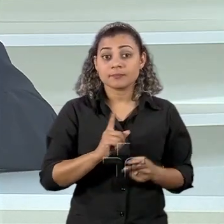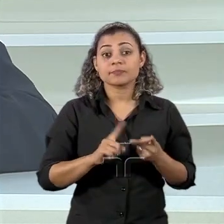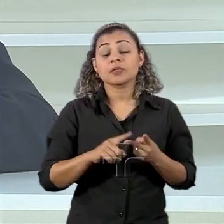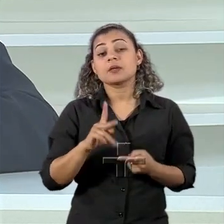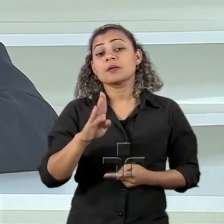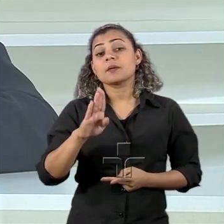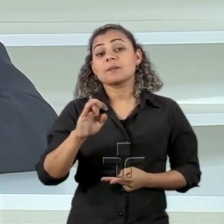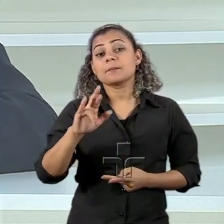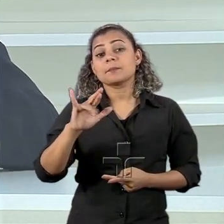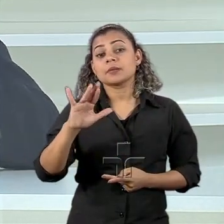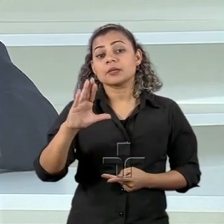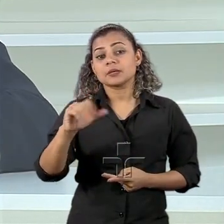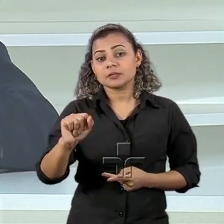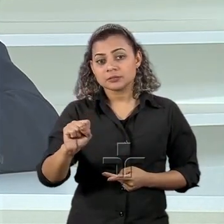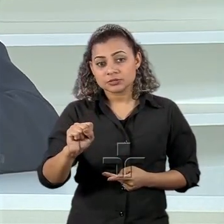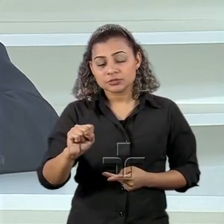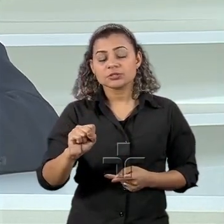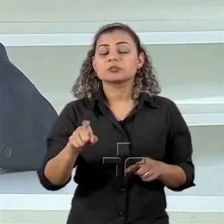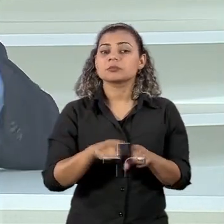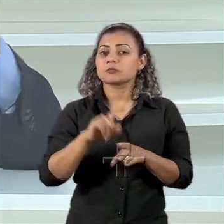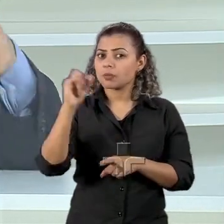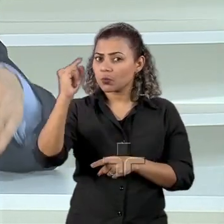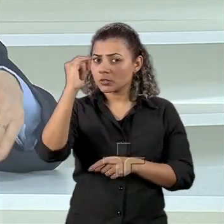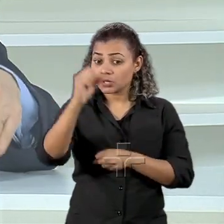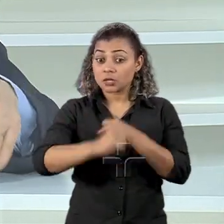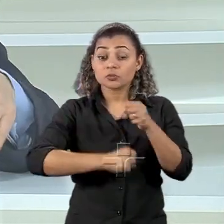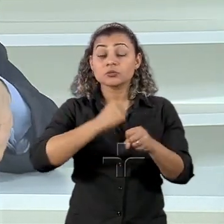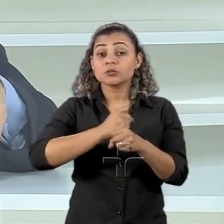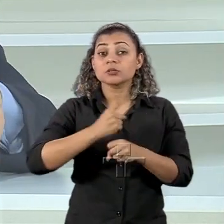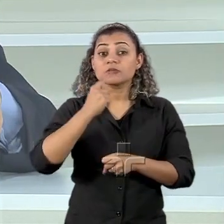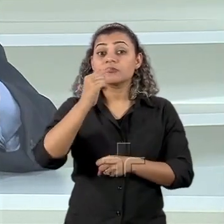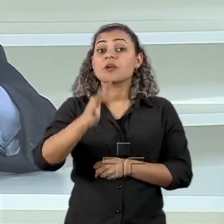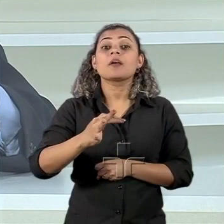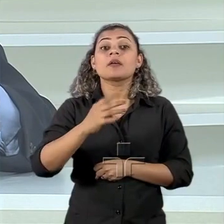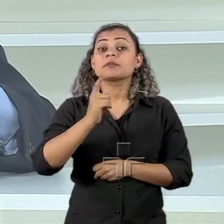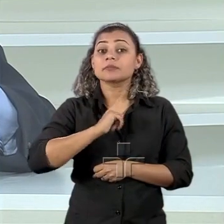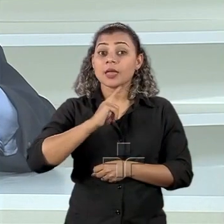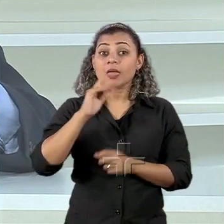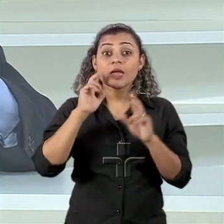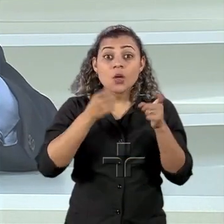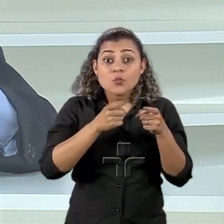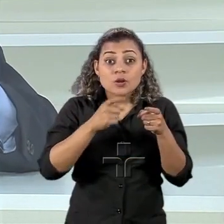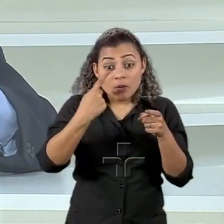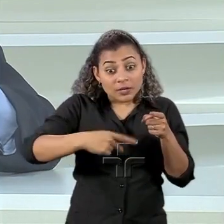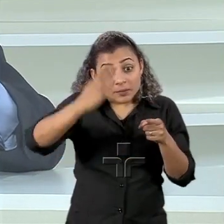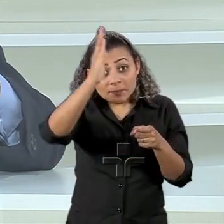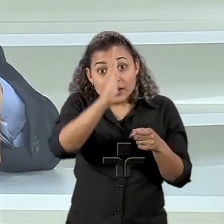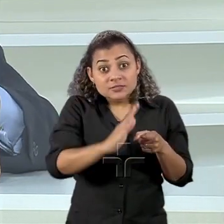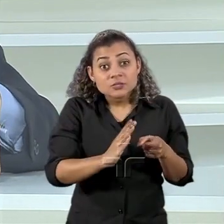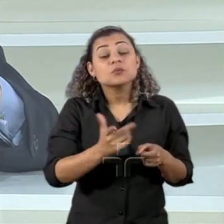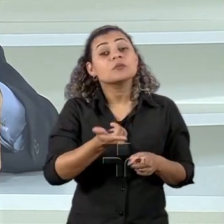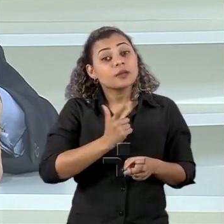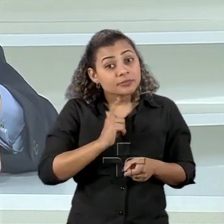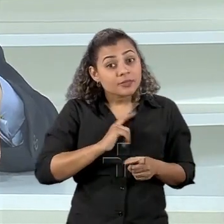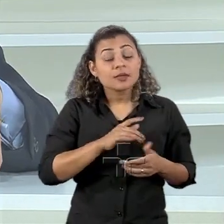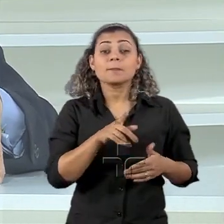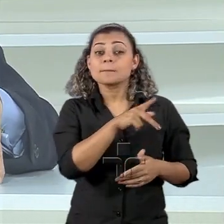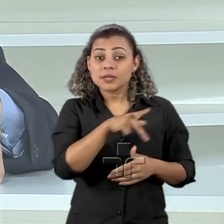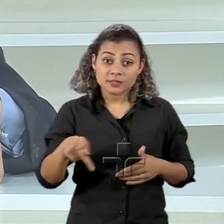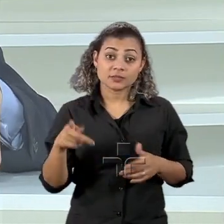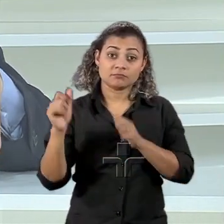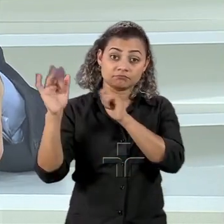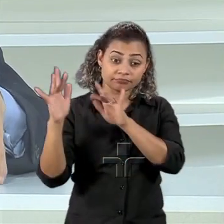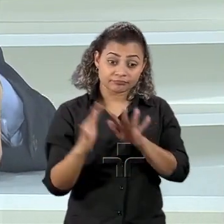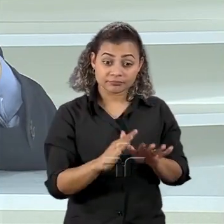é muito importante porque o ano que vem a reunião dos BRICS vai ser no Brasil os presidentes dos BRICS vão se reunir no